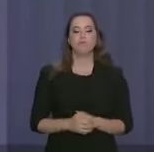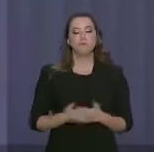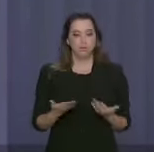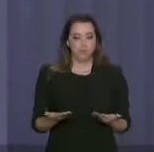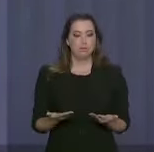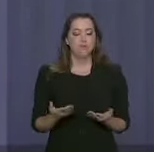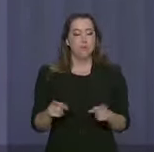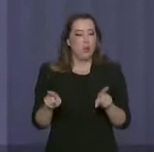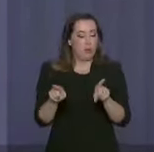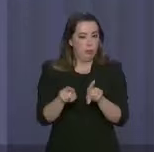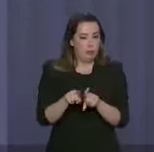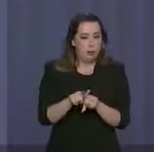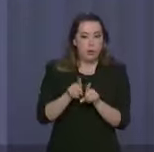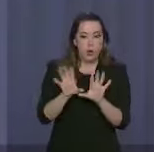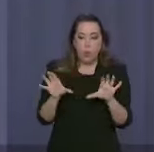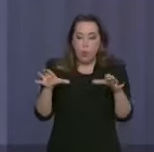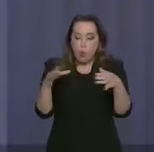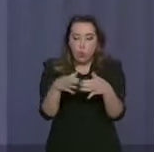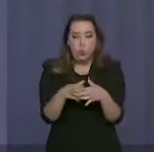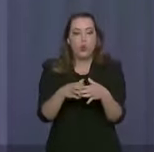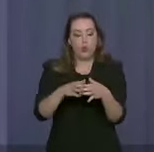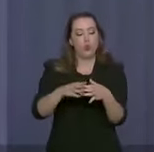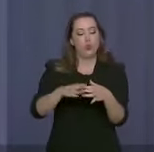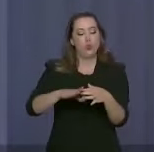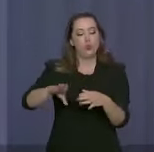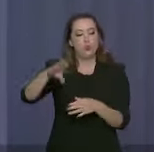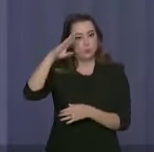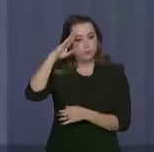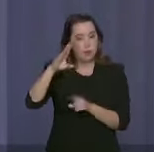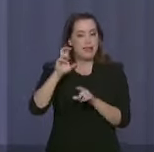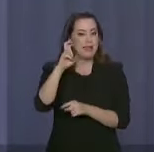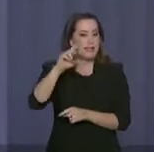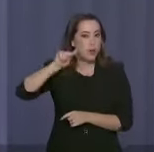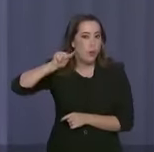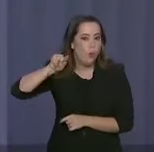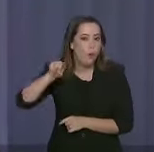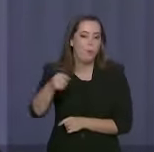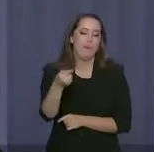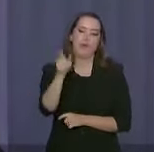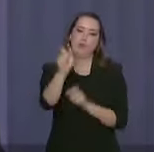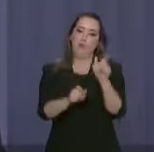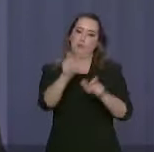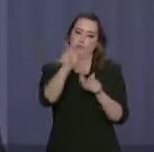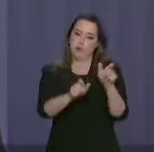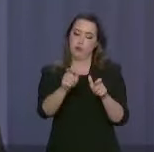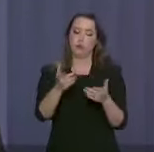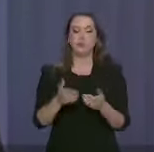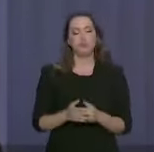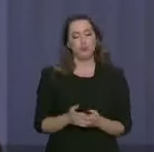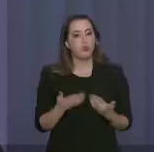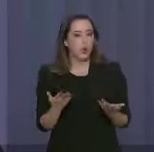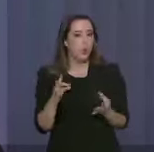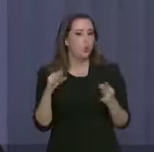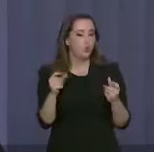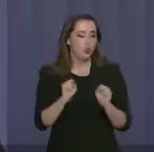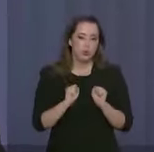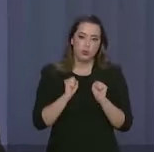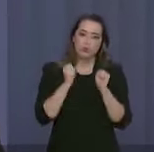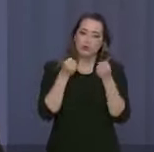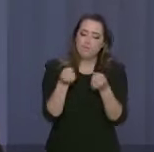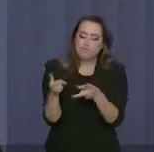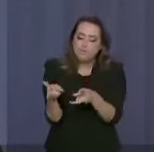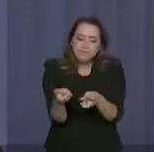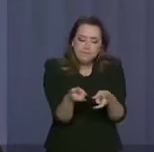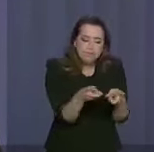Recentemente, esse efetivo foi aumentado ainda mais, com 5 mil homens das Forças Armadas. Enquanto todo esse esforço de